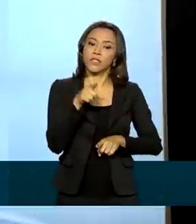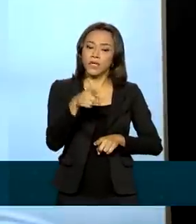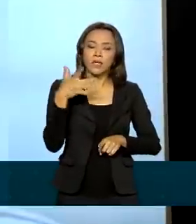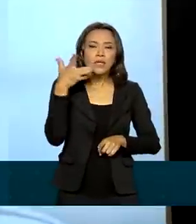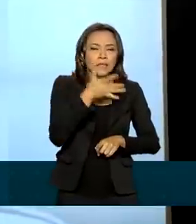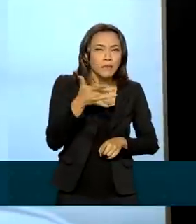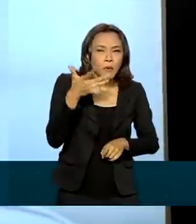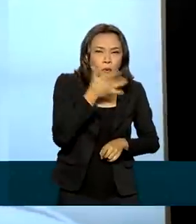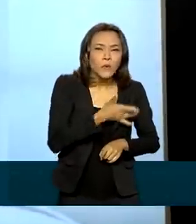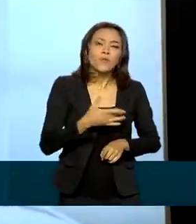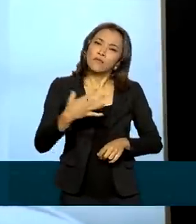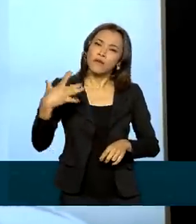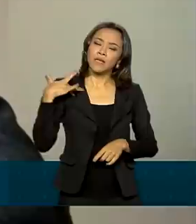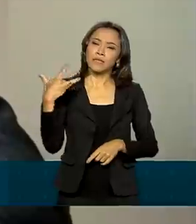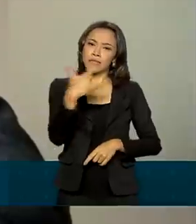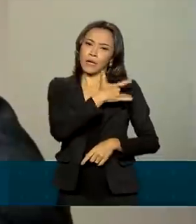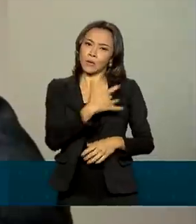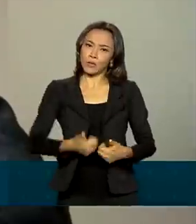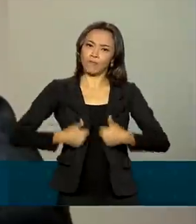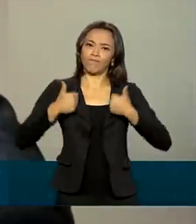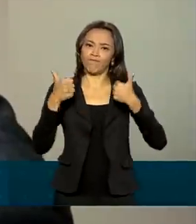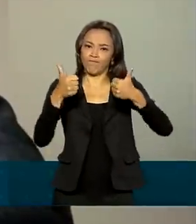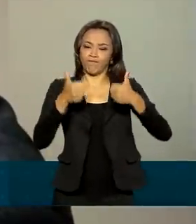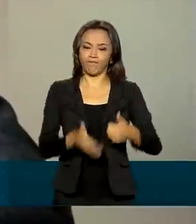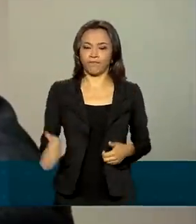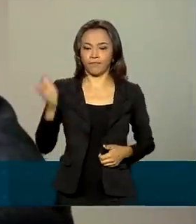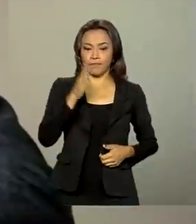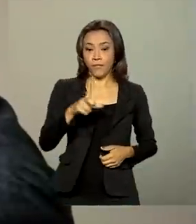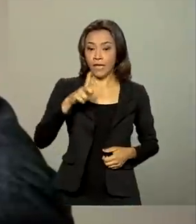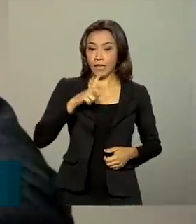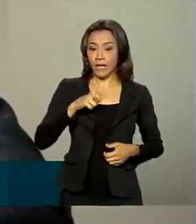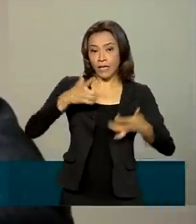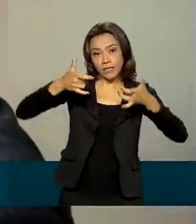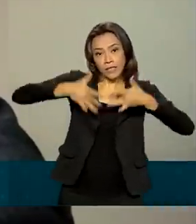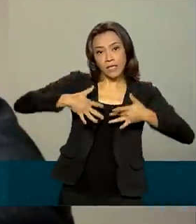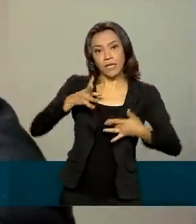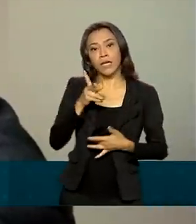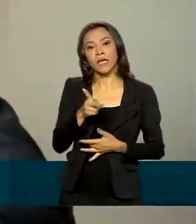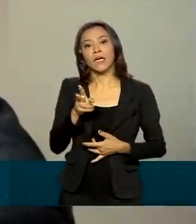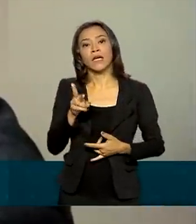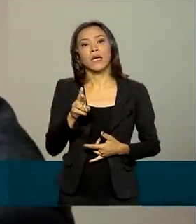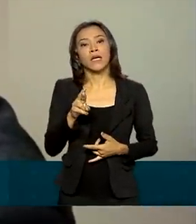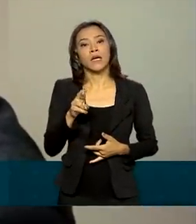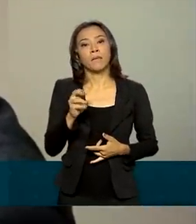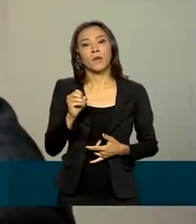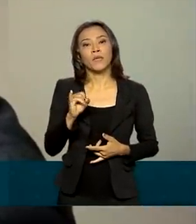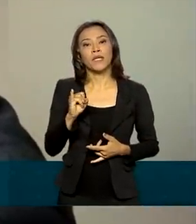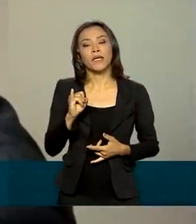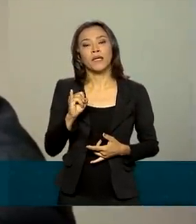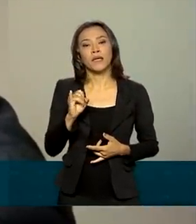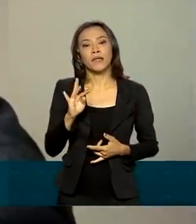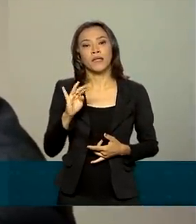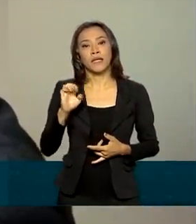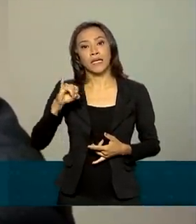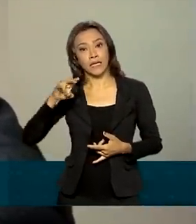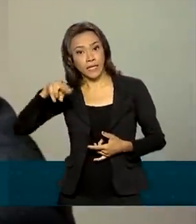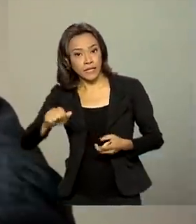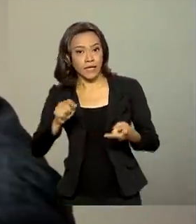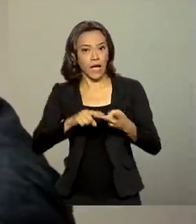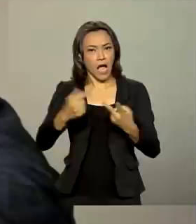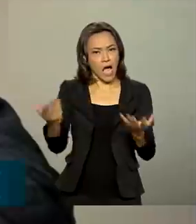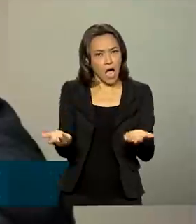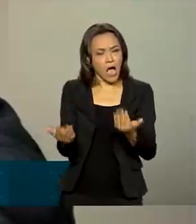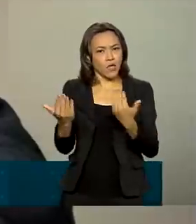saboroso, faz bem para a saúde. É fonte de proteína que vai nos ajudar a ter músculos saudáveis, vai ajudar